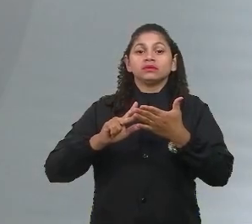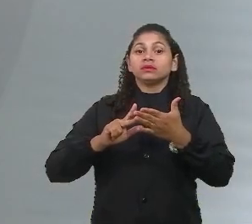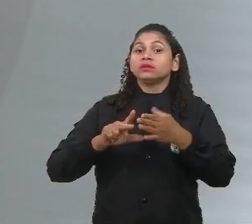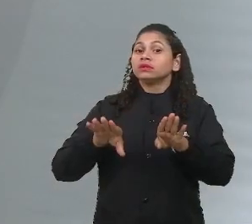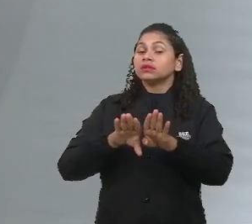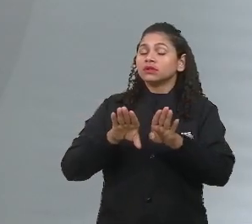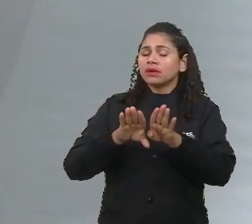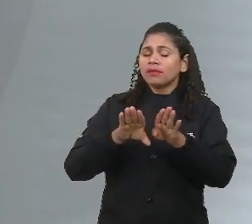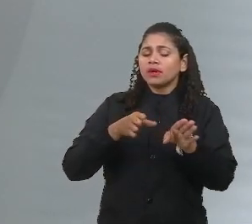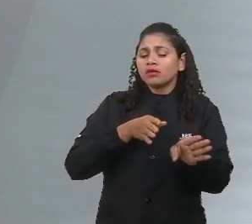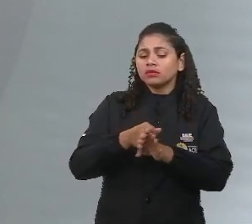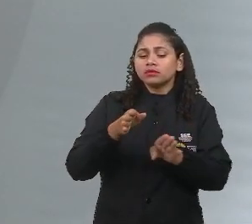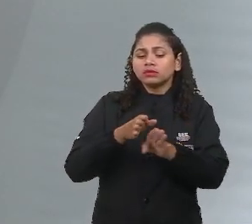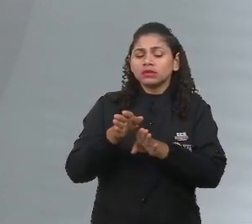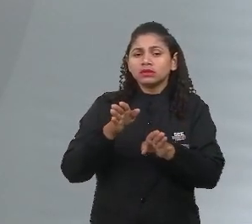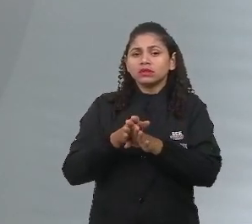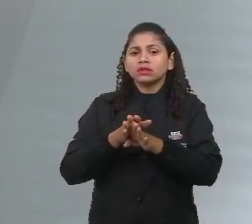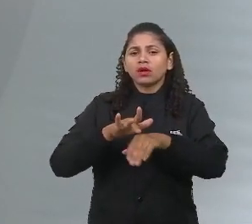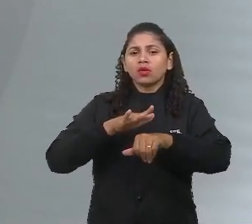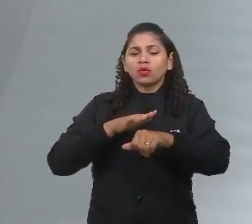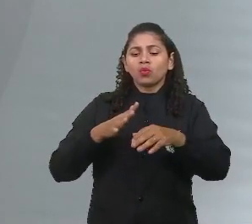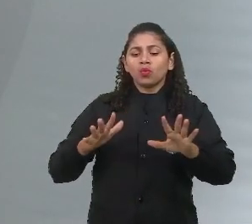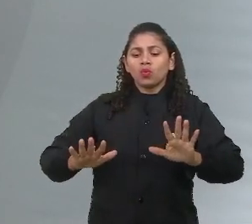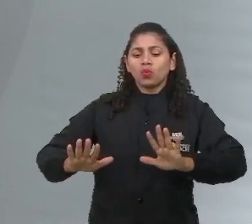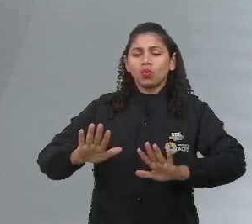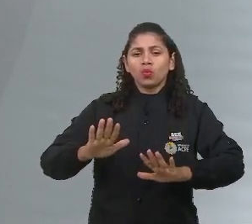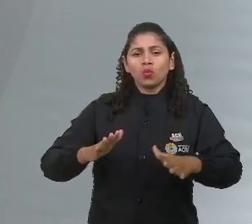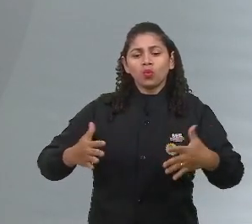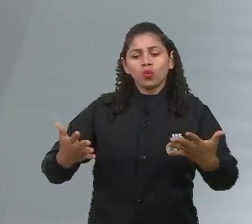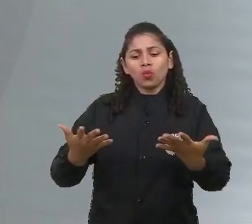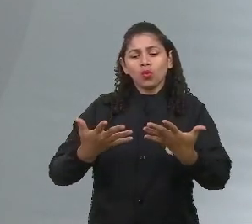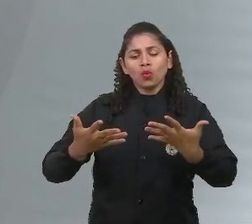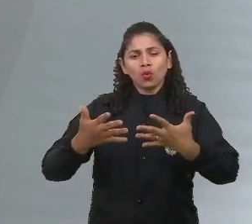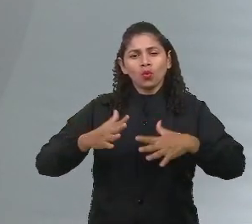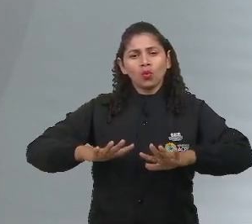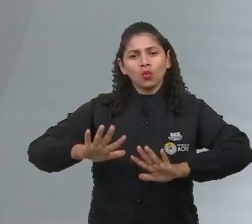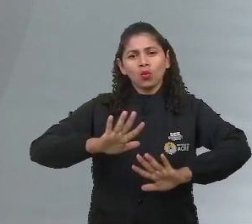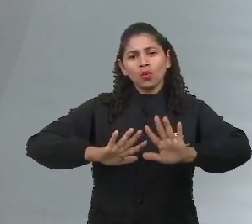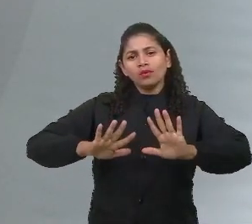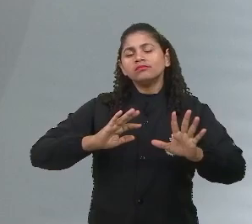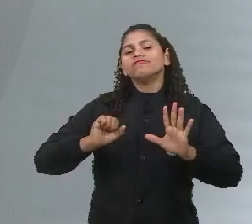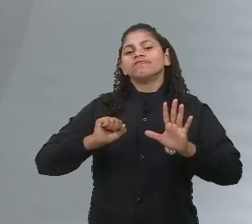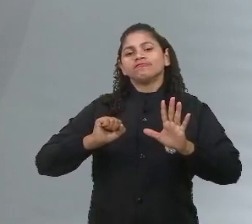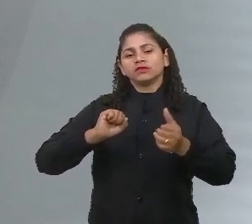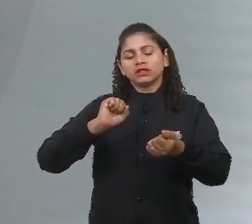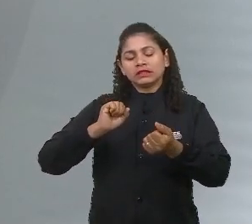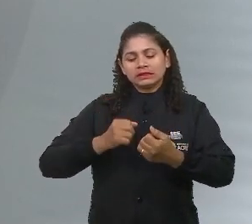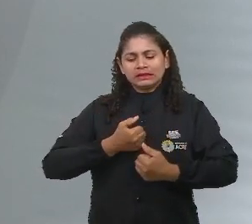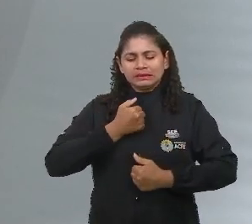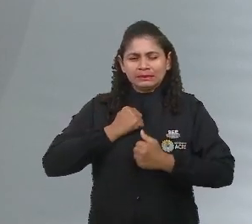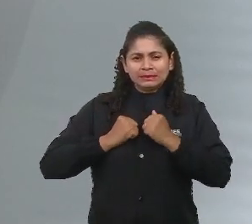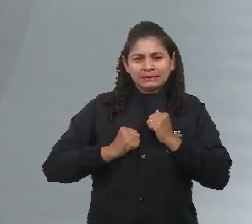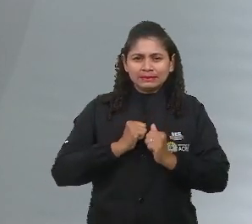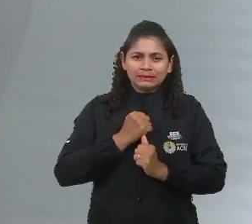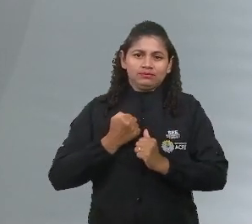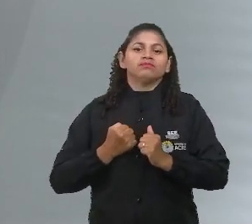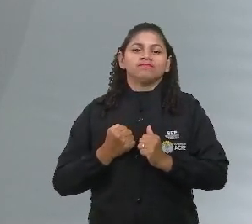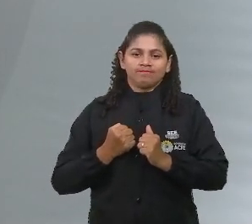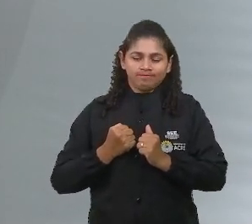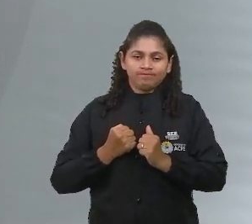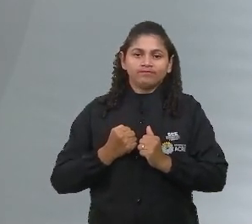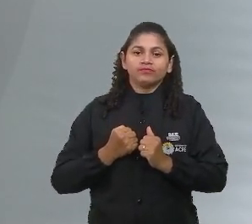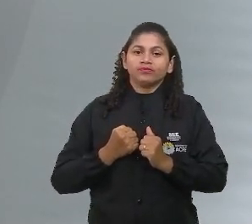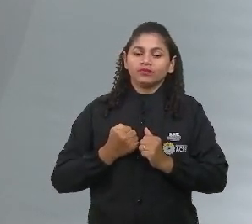cada um com o seu direcionamento. Atividade física, nesse direcionamento de, estou mais pleno como indivíduo,